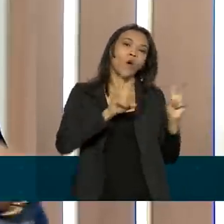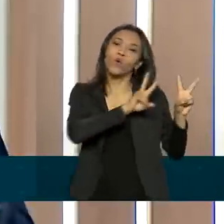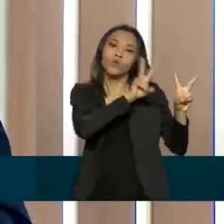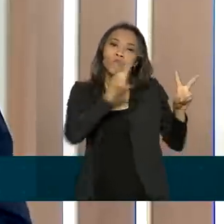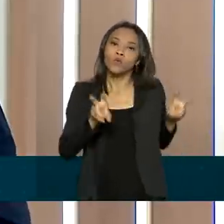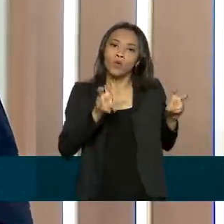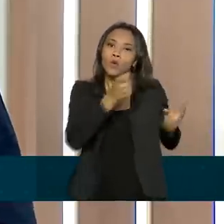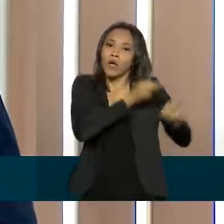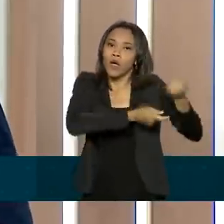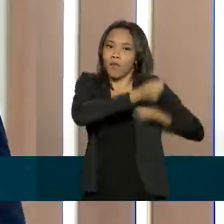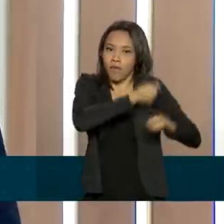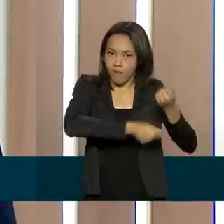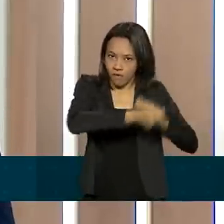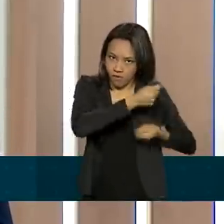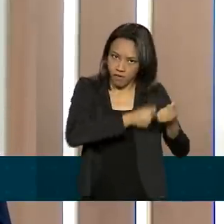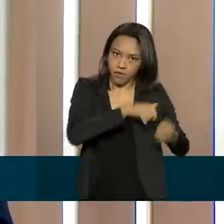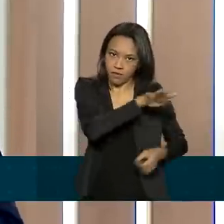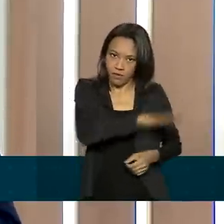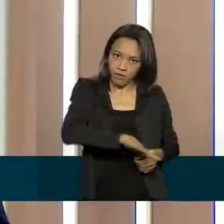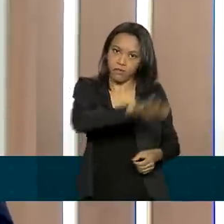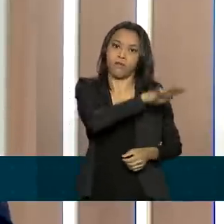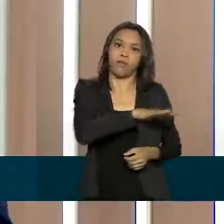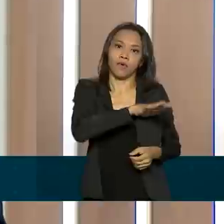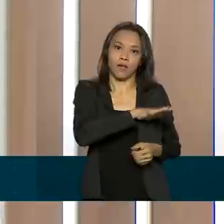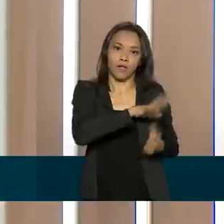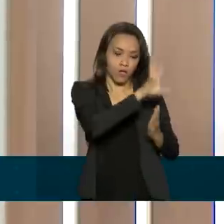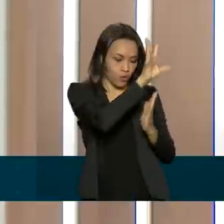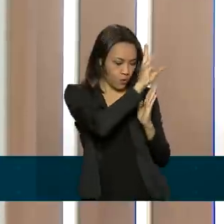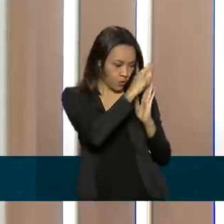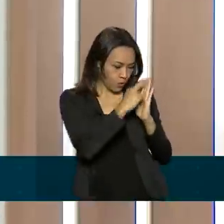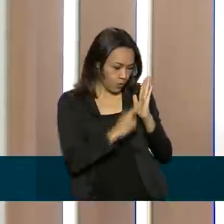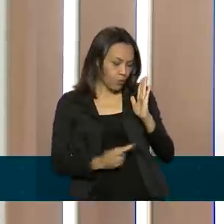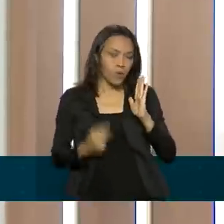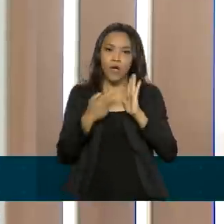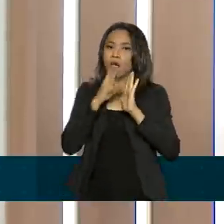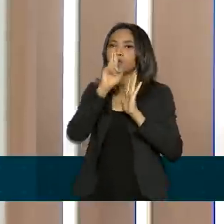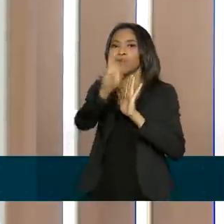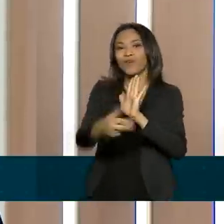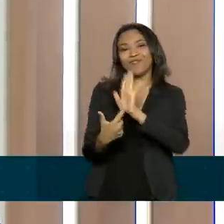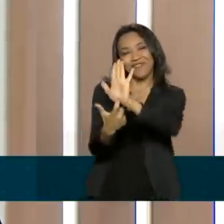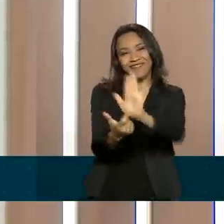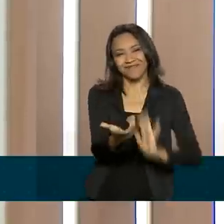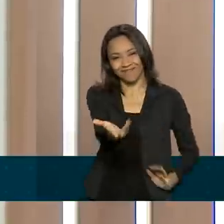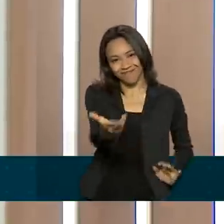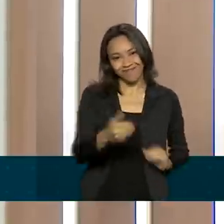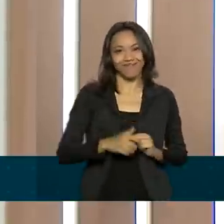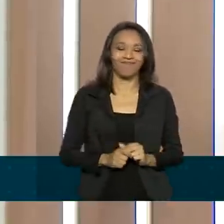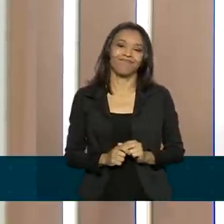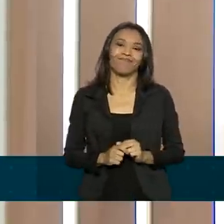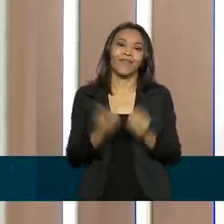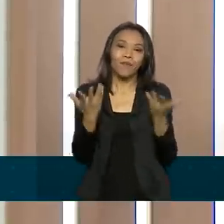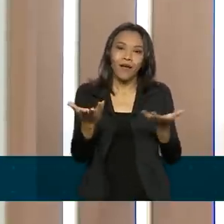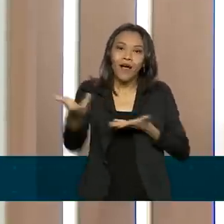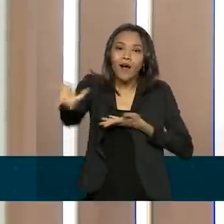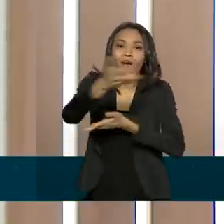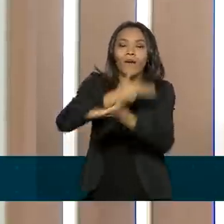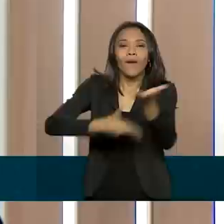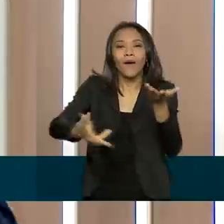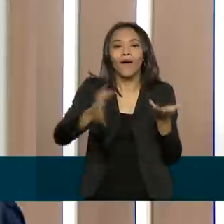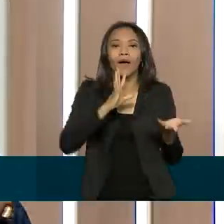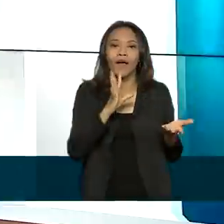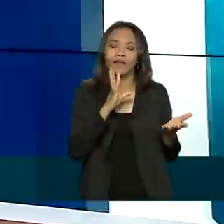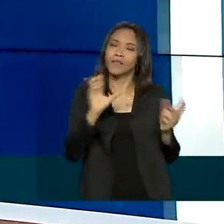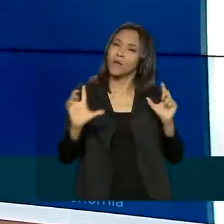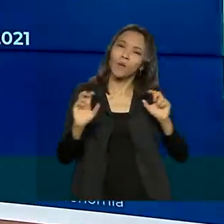financeiro, do setor privado. E os resultados dessa pesquisa nós trouxemos para você, telespectador, compartilhar conosco,